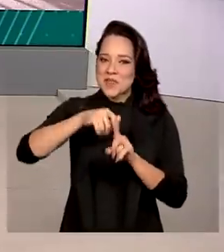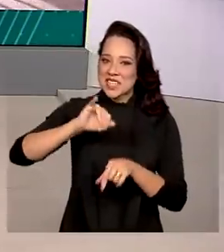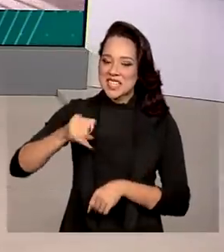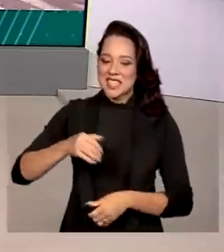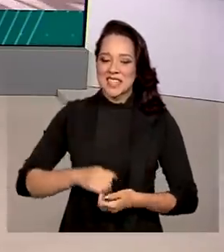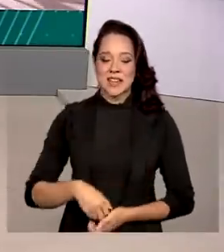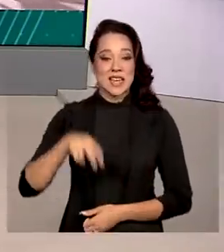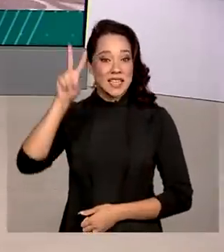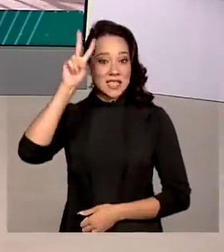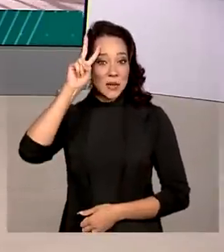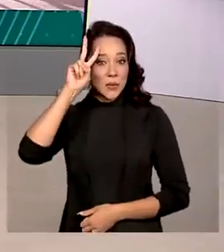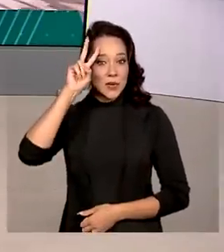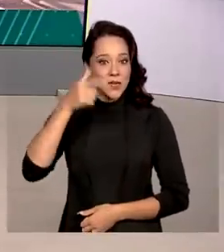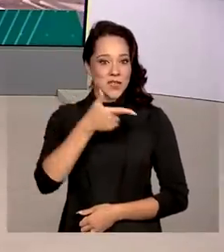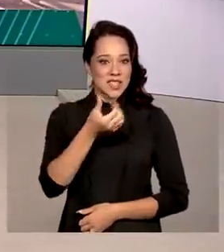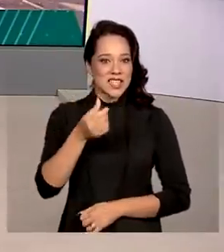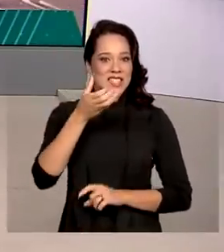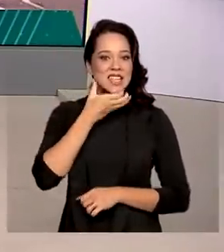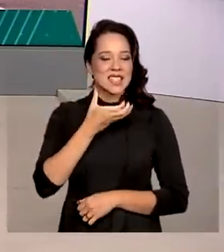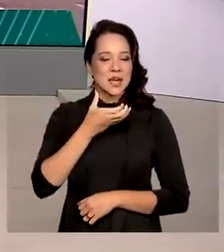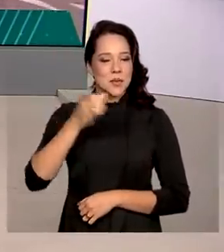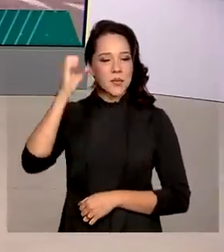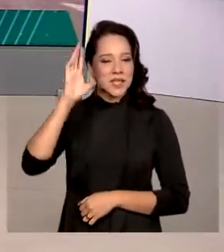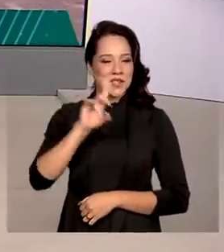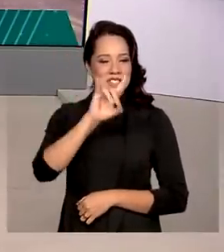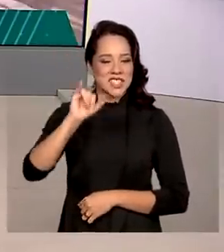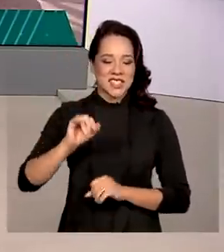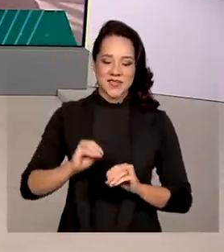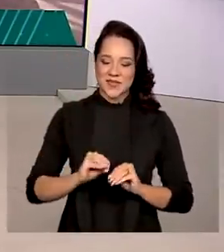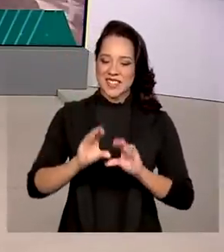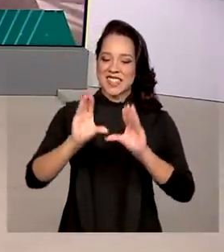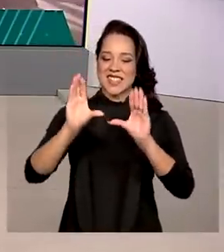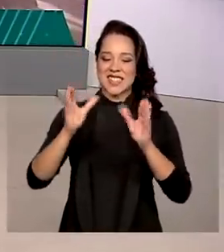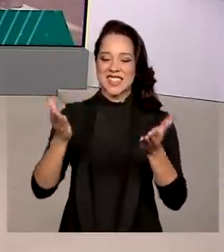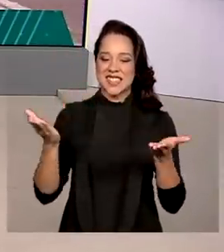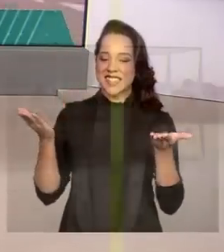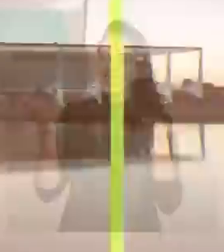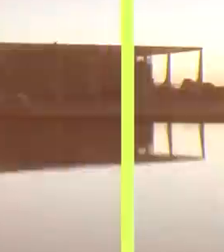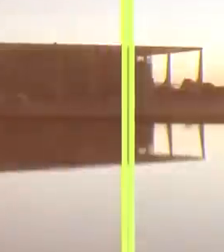Segunda-feira, 26 de dezembro, o Brasil em Dia já começou.